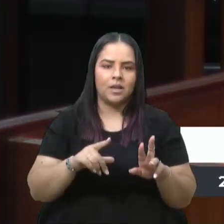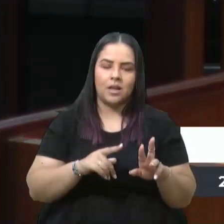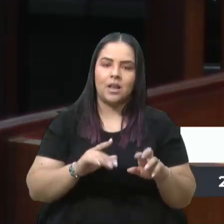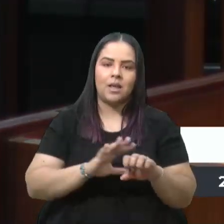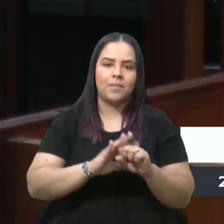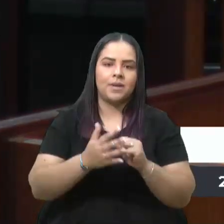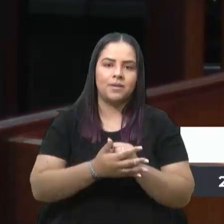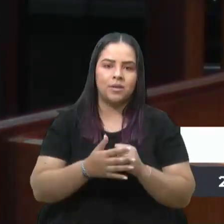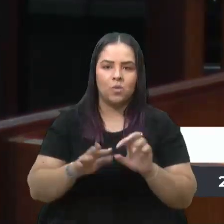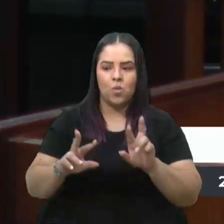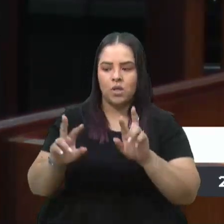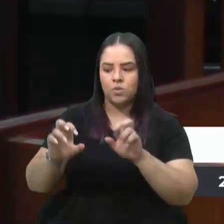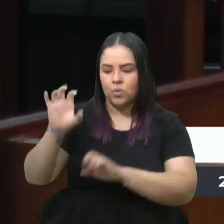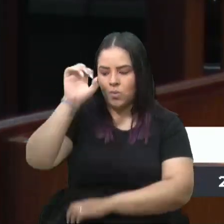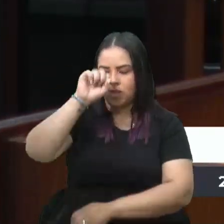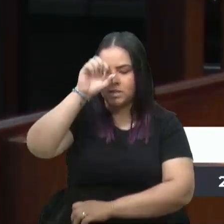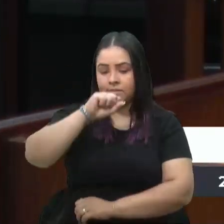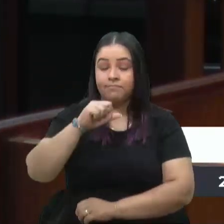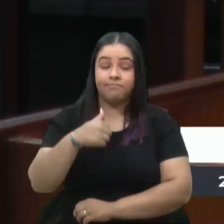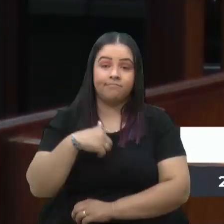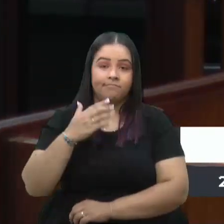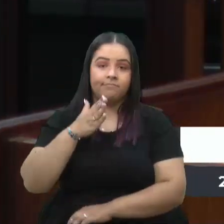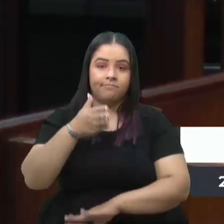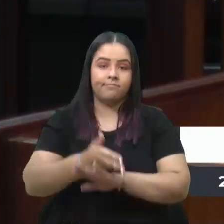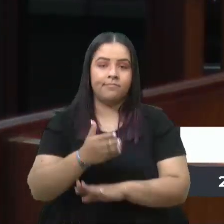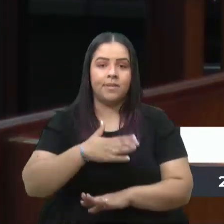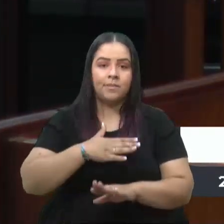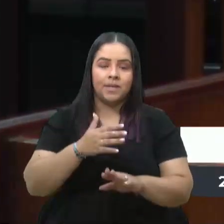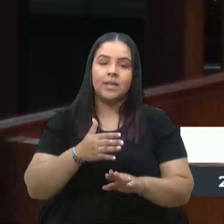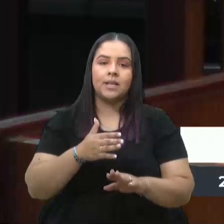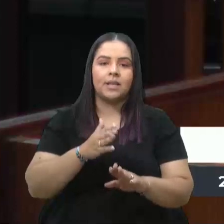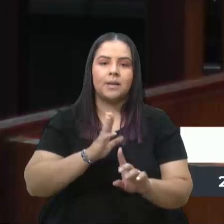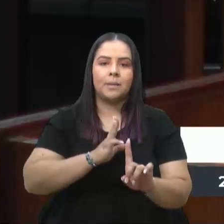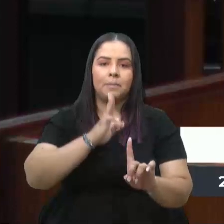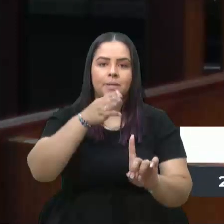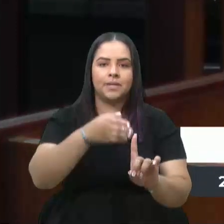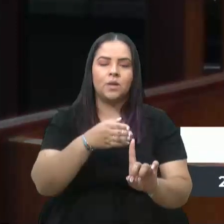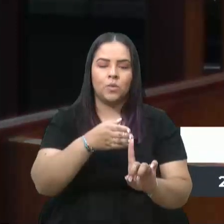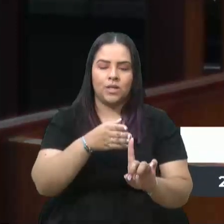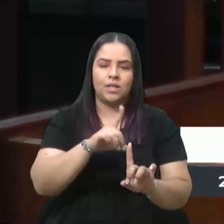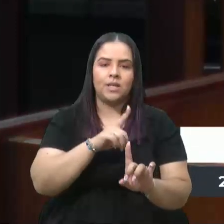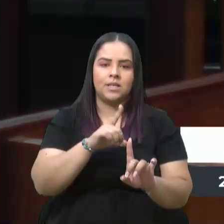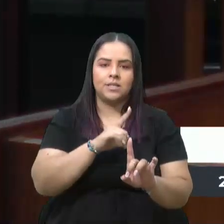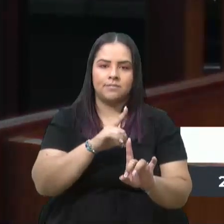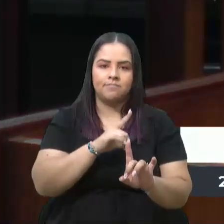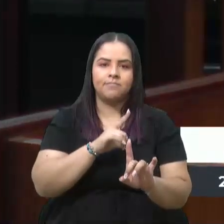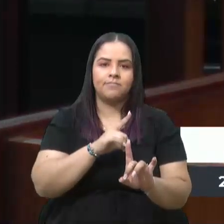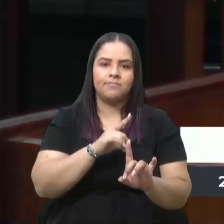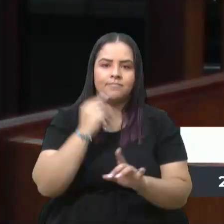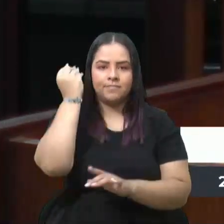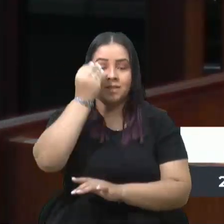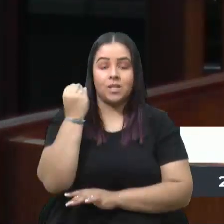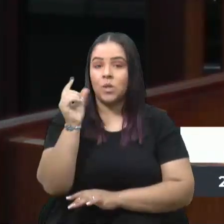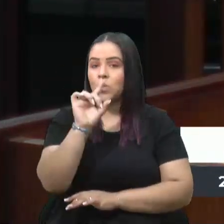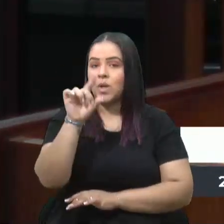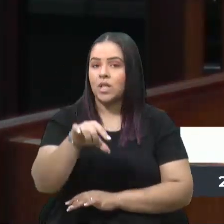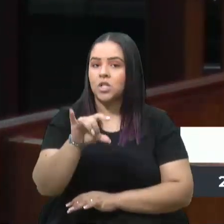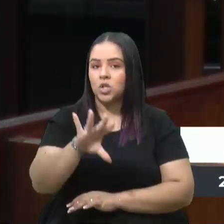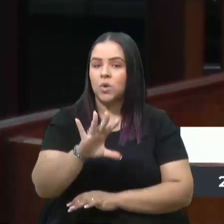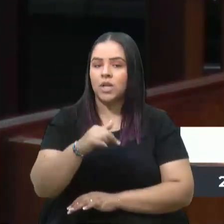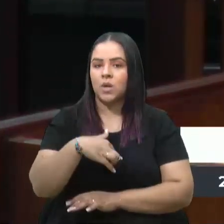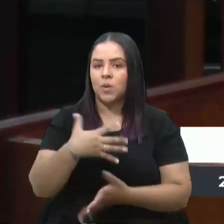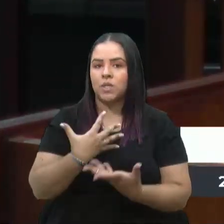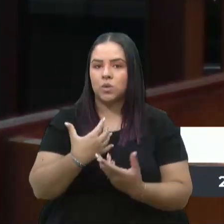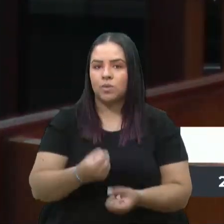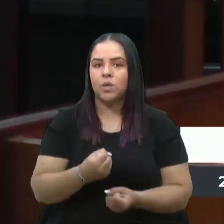aprendizagem. Eu chego nessa minha missão com experiência, não só das vezes que assumi aqui